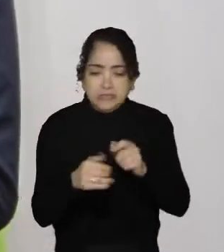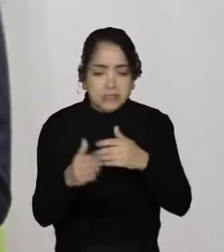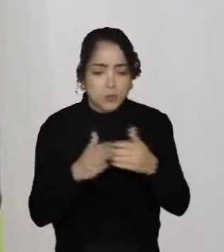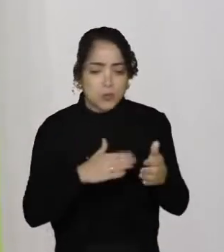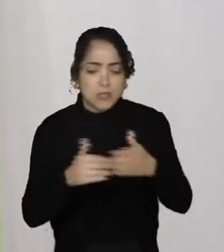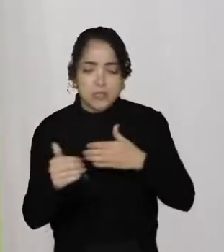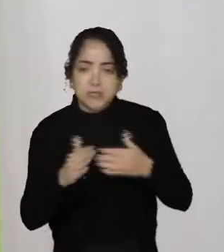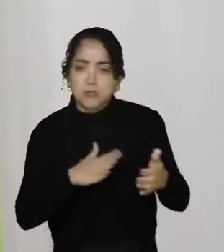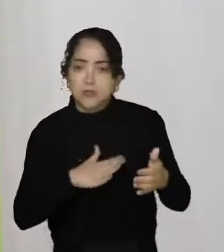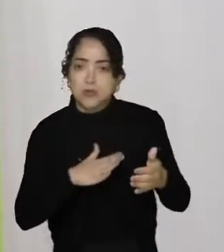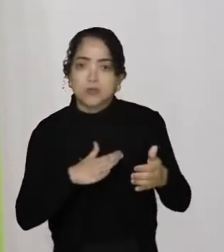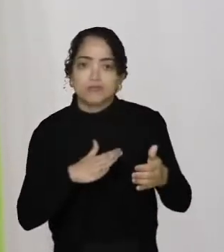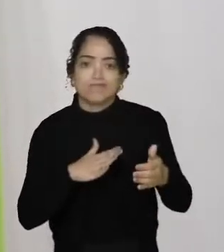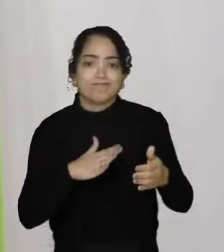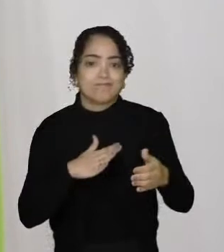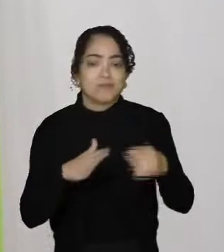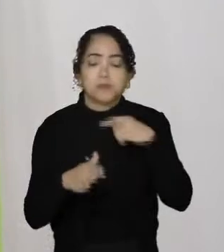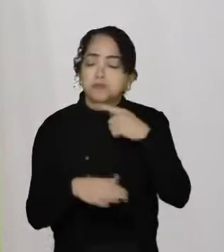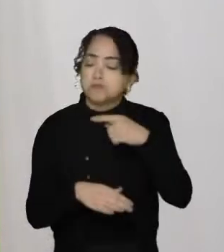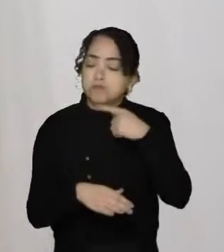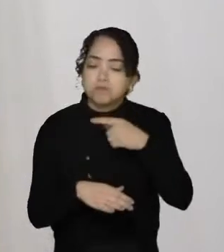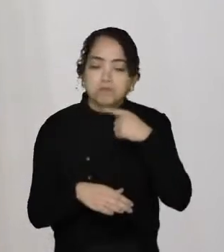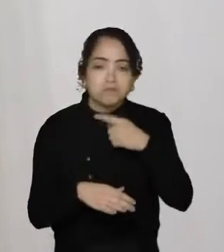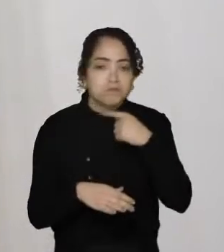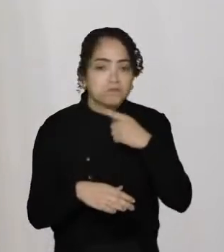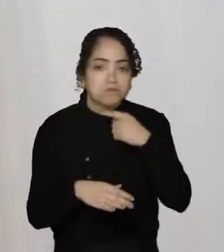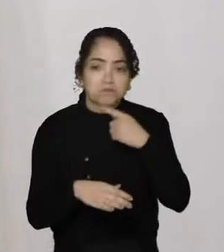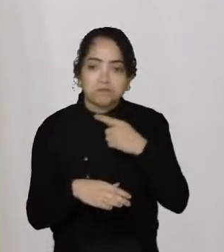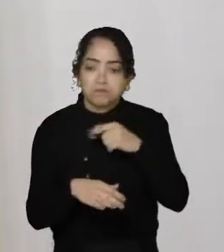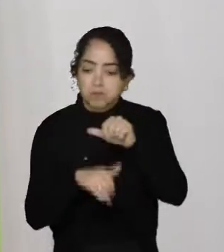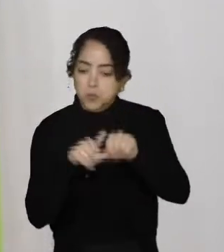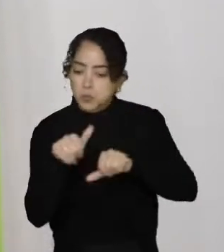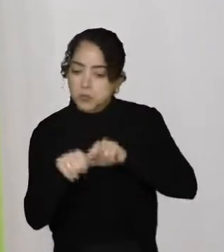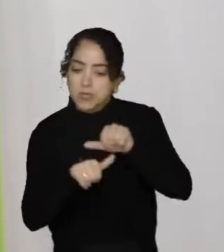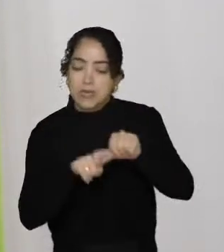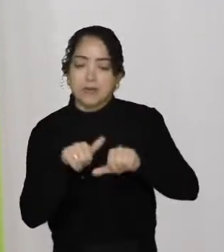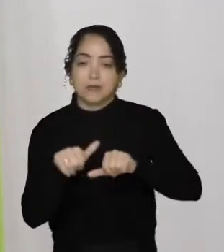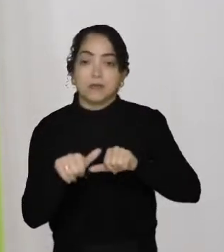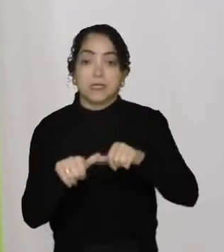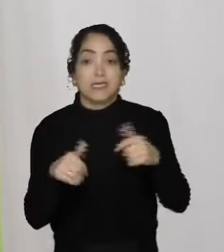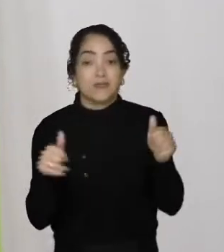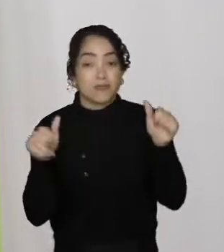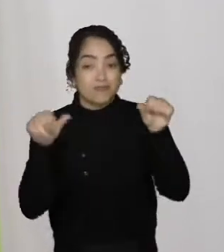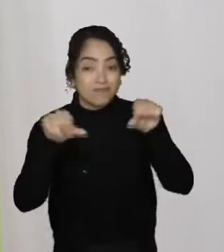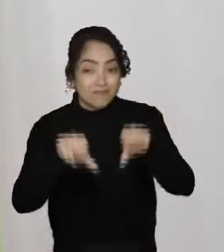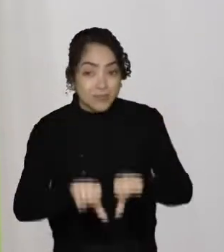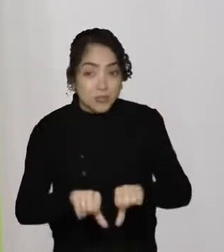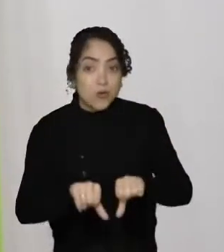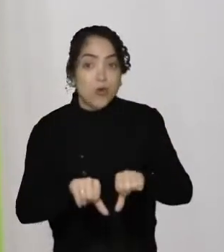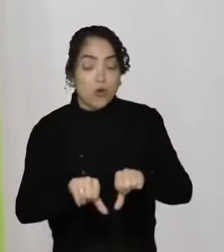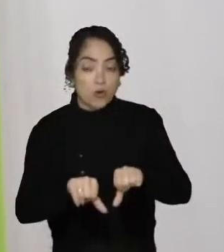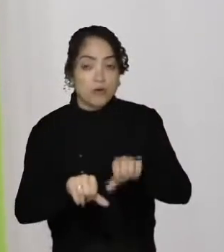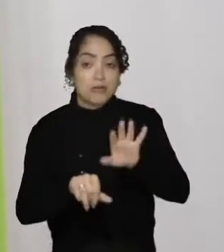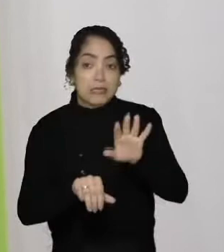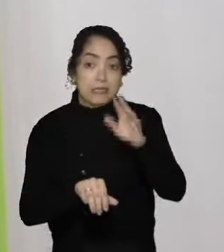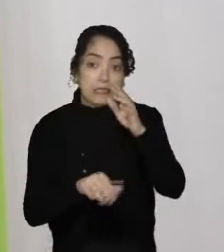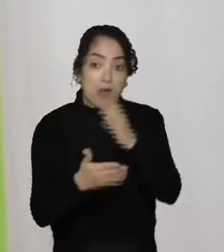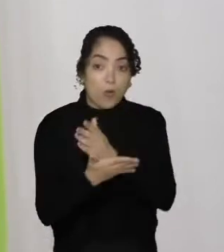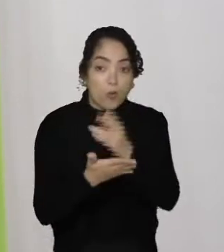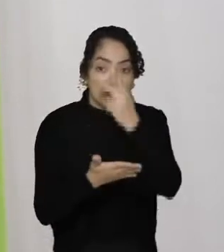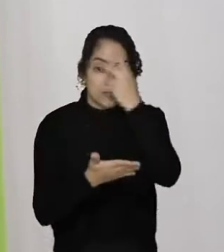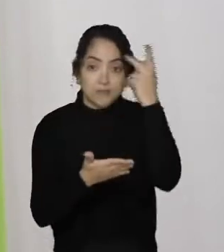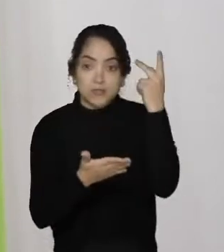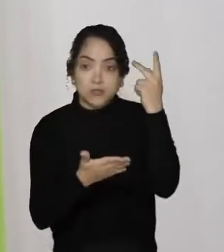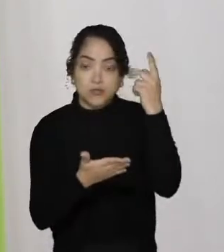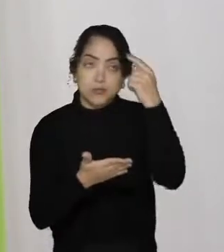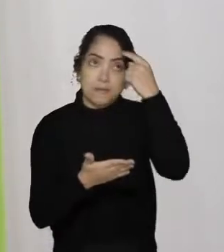Não vai ter mais jeito. Não vai conseguir mais contornar. E o pior é que teve gente, teve gente que